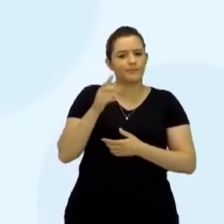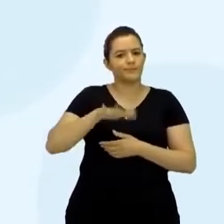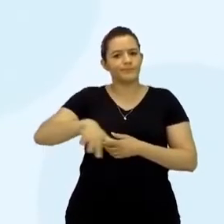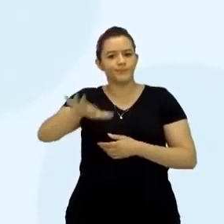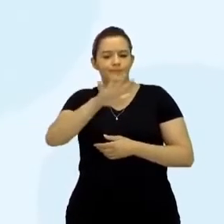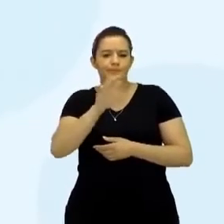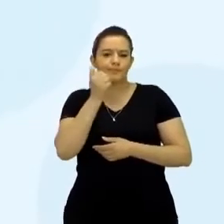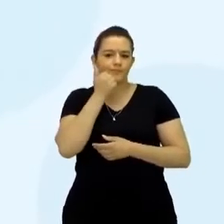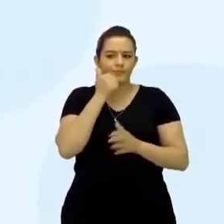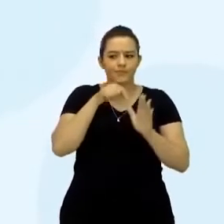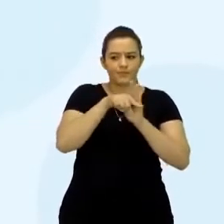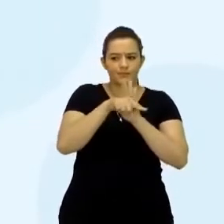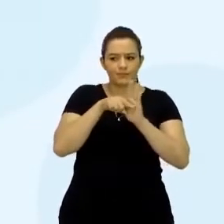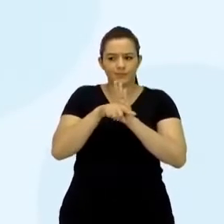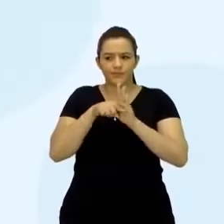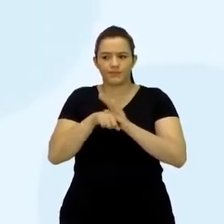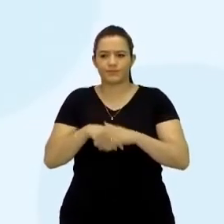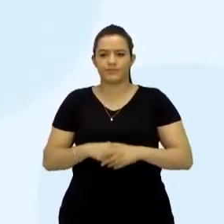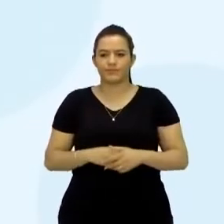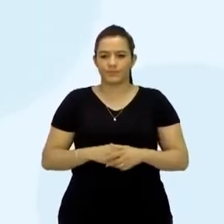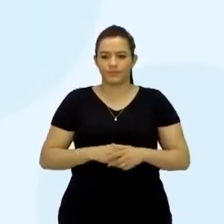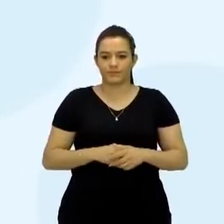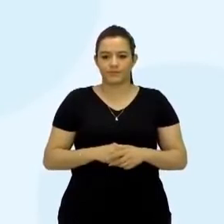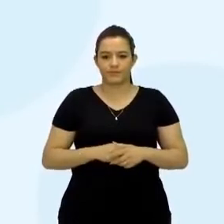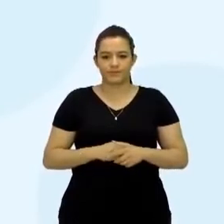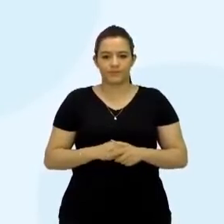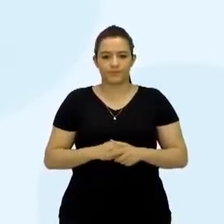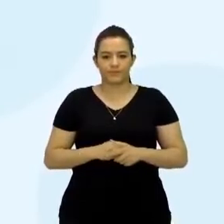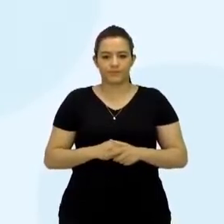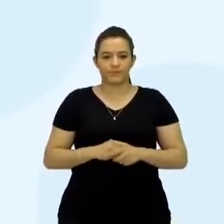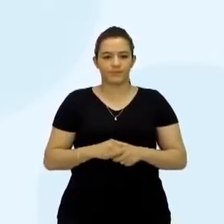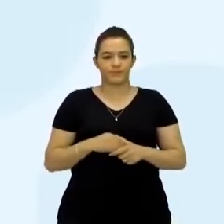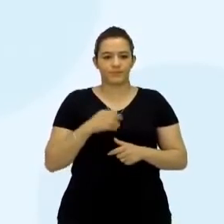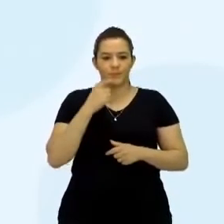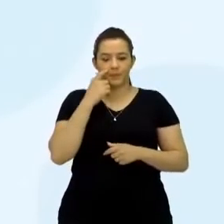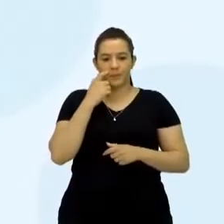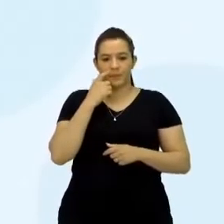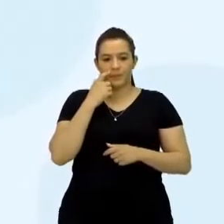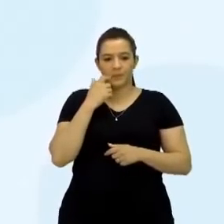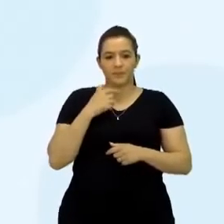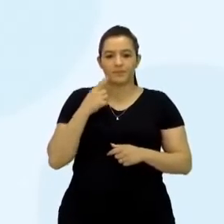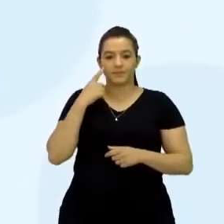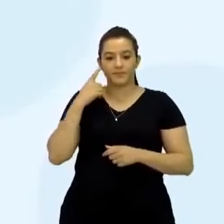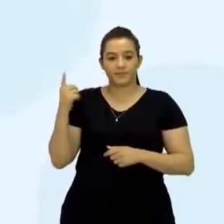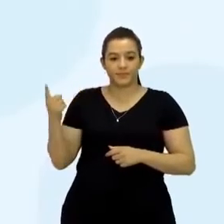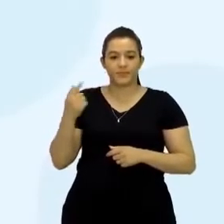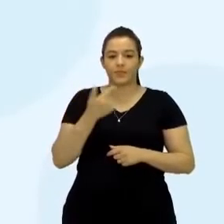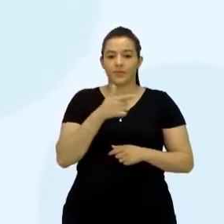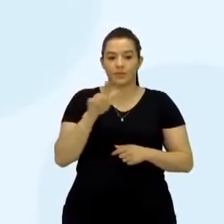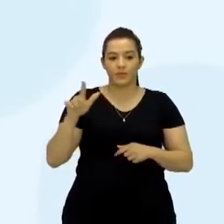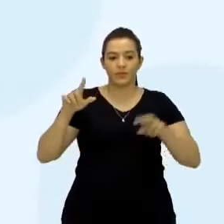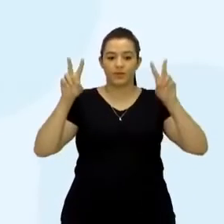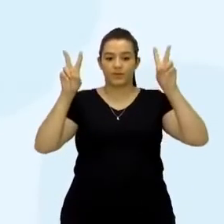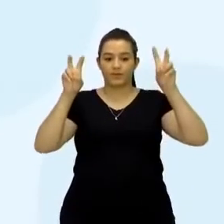no mundo inteiro. Aí temos a, eu mencionei para vocês, quando entra a fala de alguém.